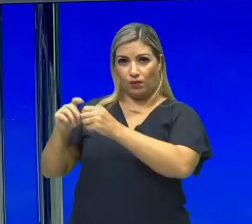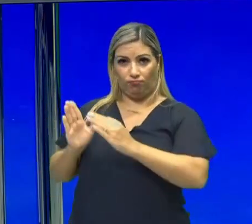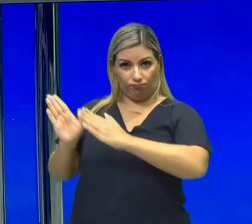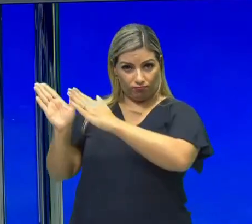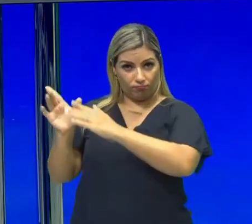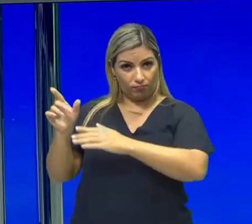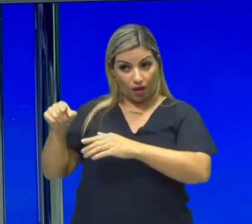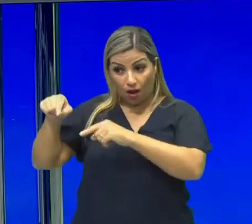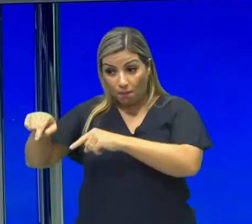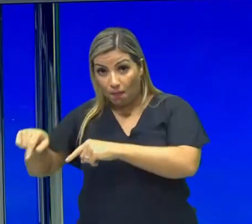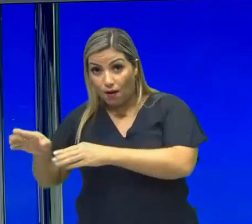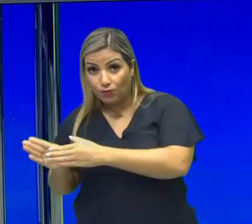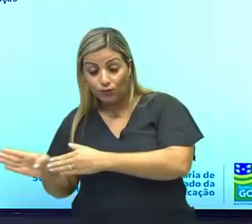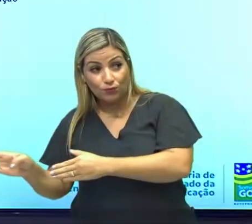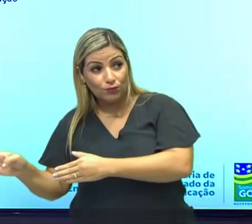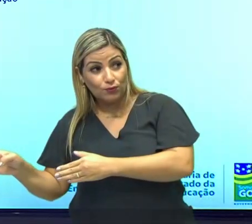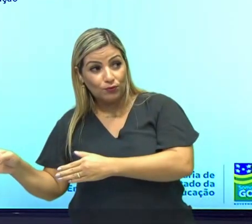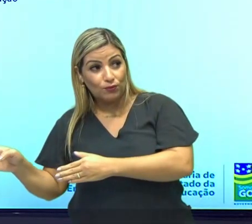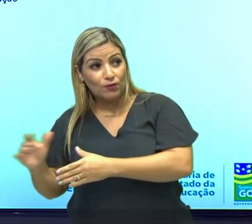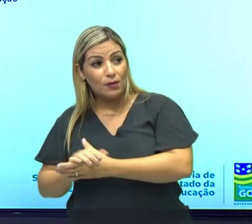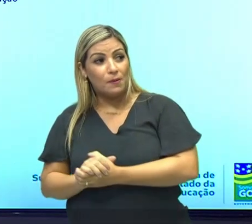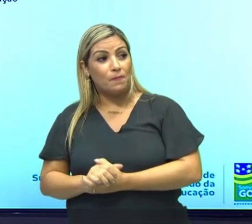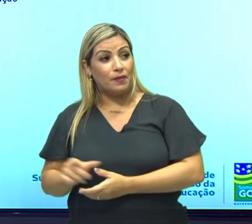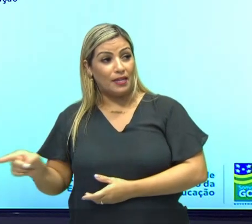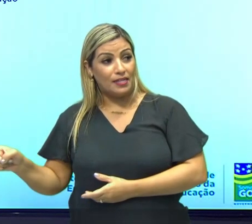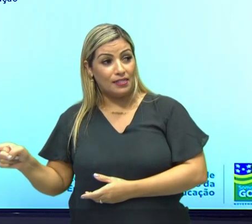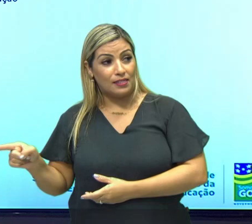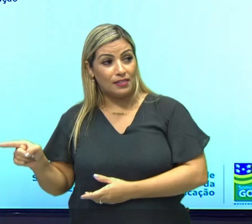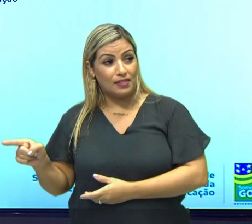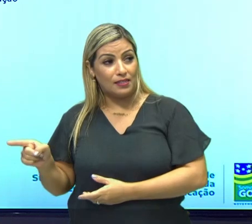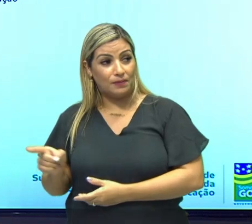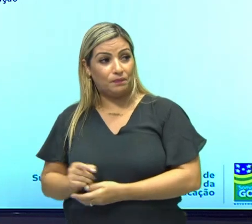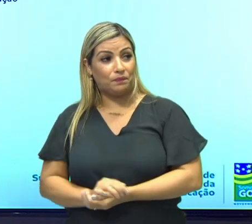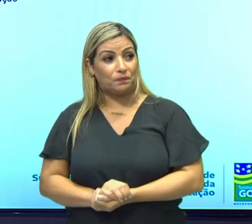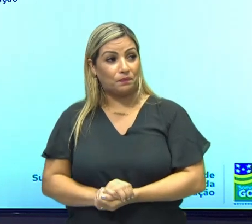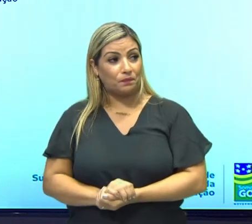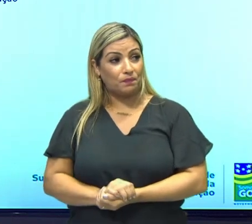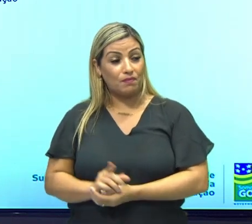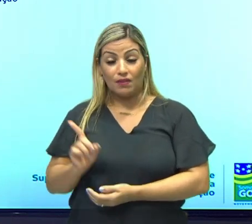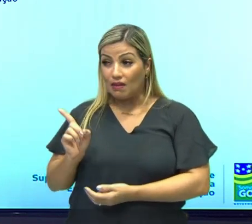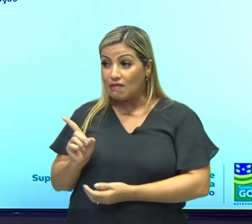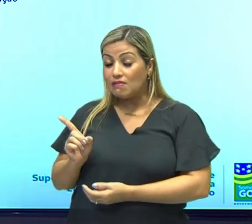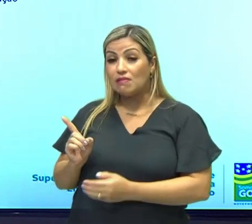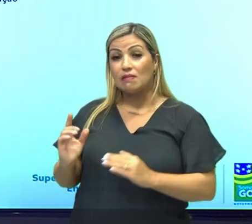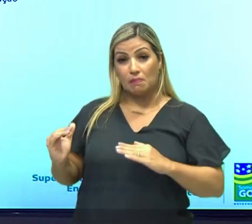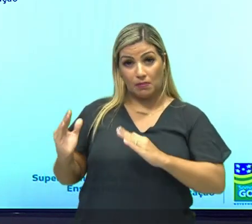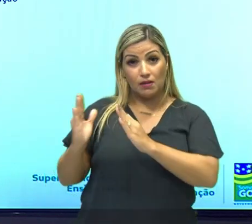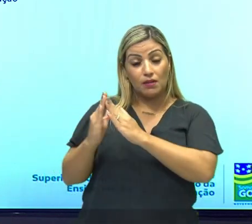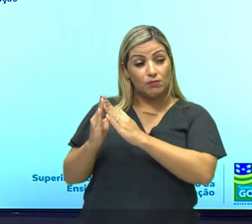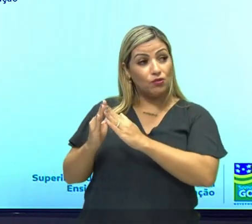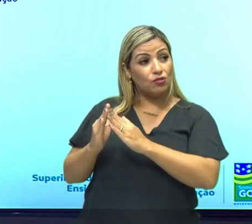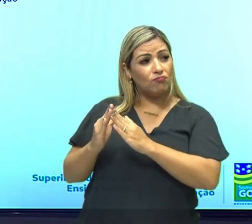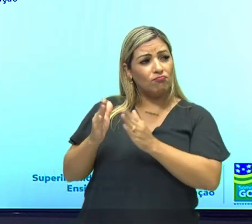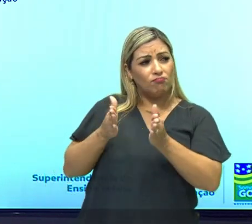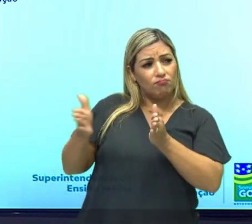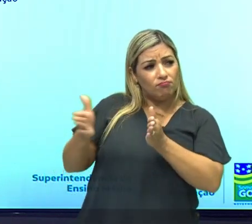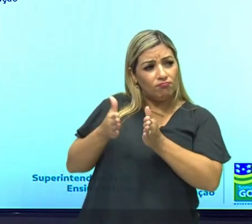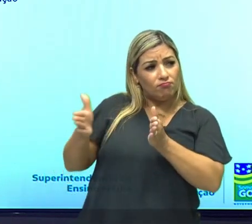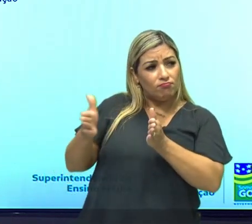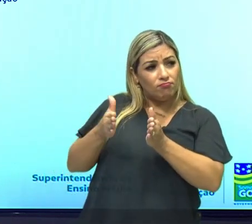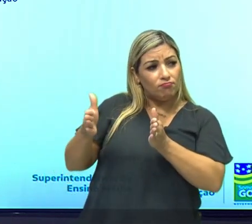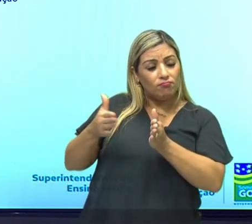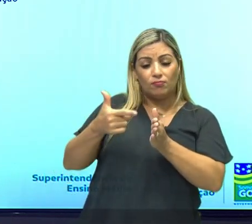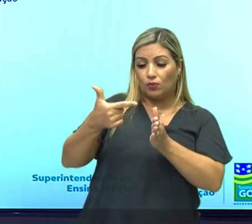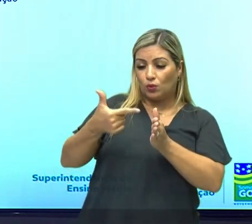gráfico lá embaixo, aqui, o vai falar dessa pirâmide etária? A previsão para 2030, aonde eu estou